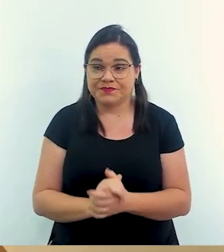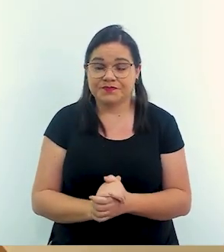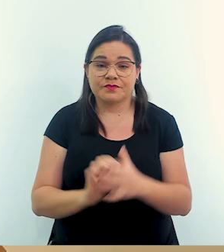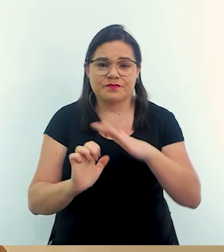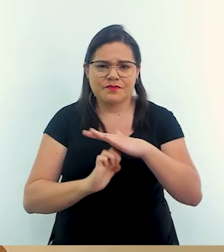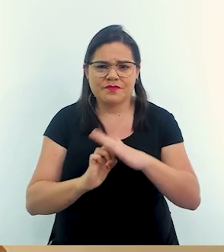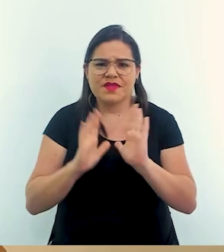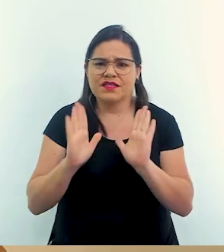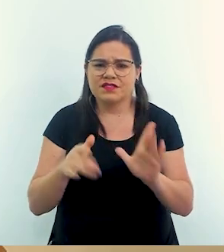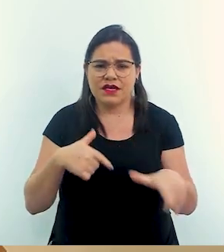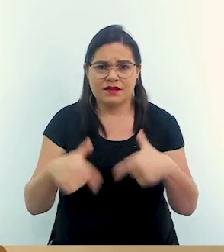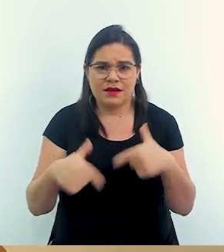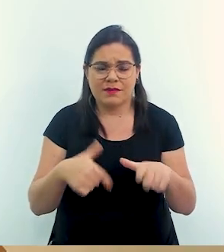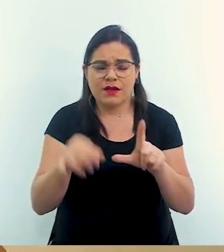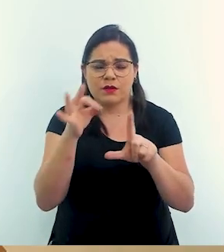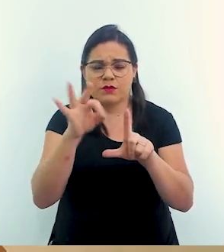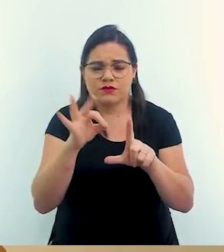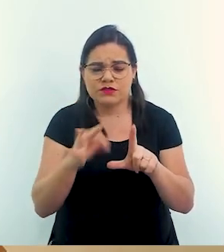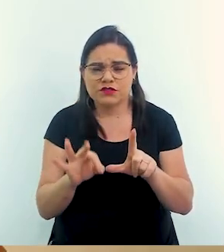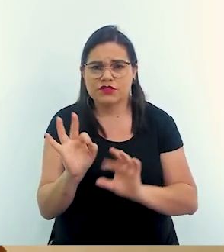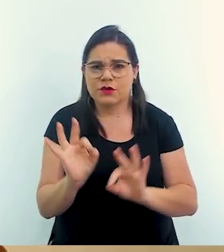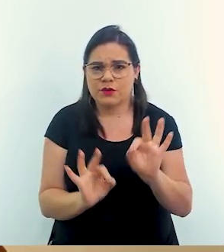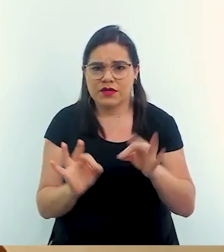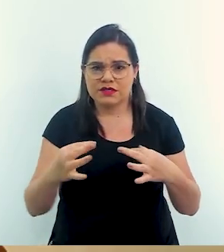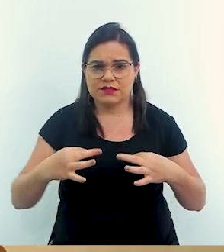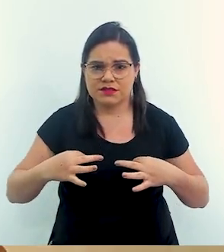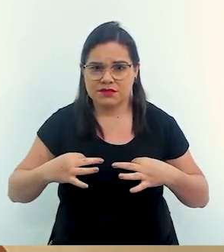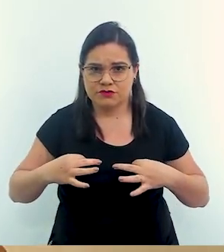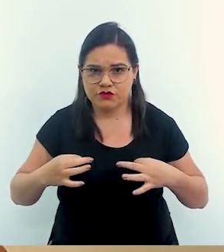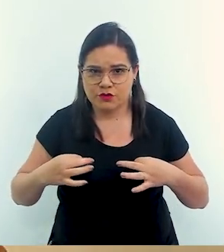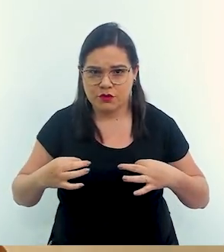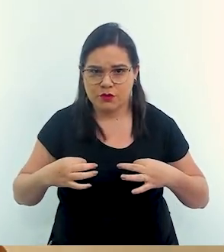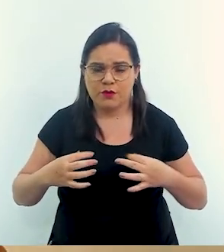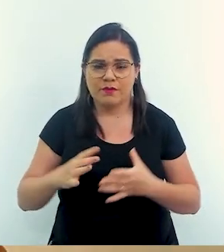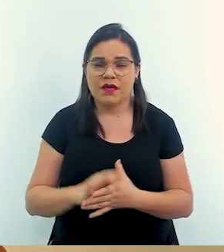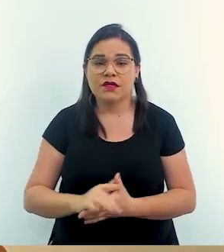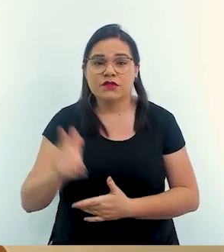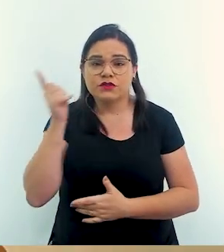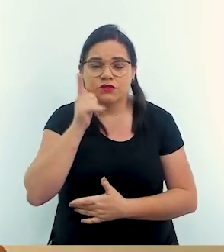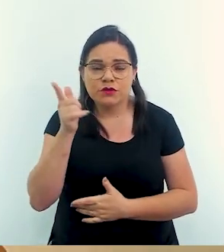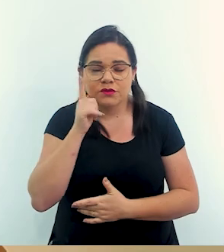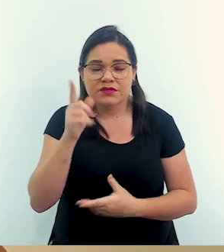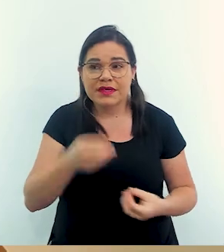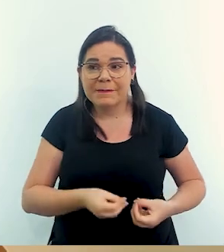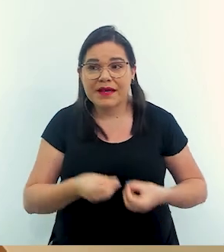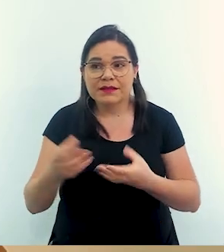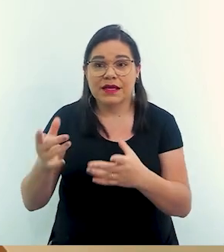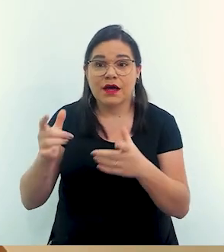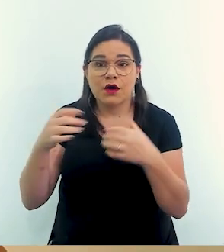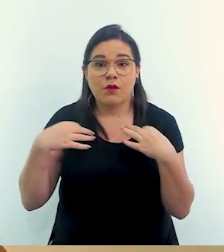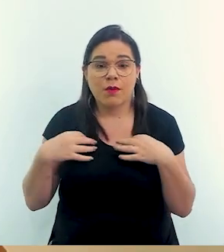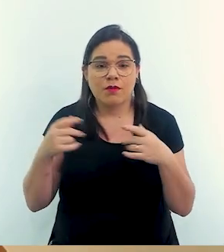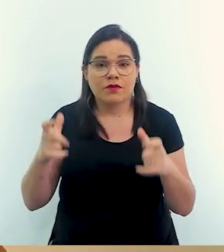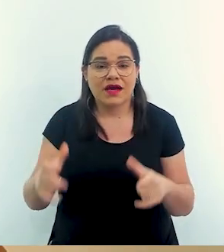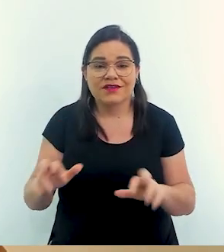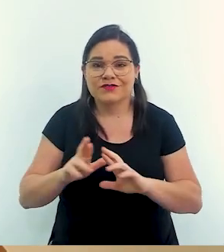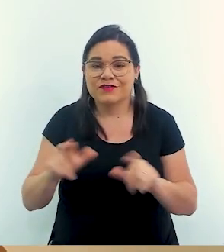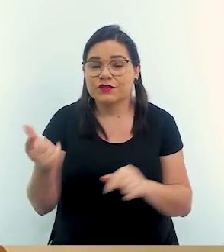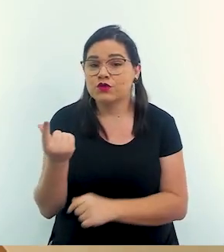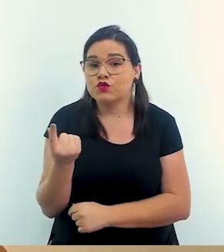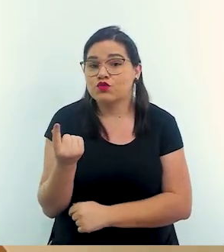uma empresa que já trabalha com essa logística de organização de roupa, de conseguir mandar roupa para um local diferente,